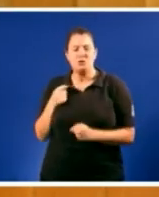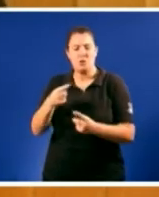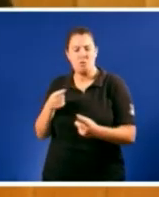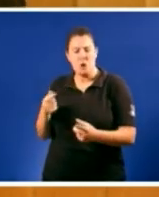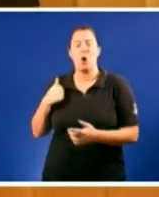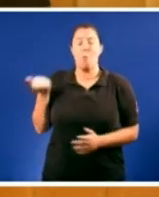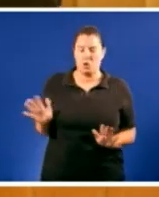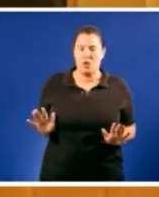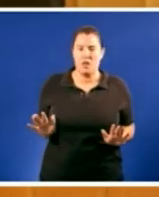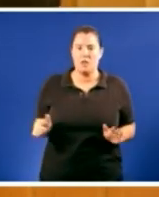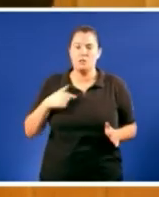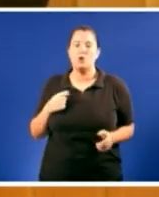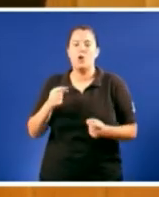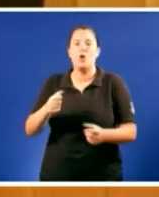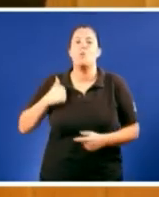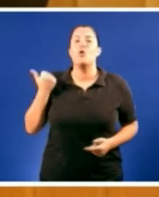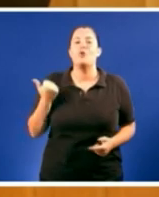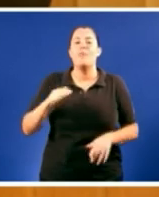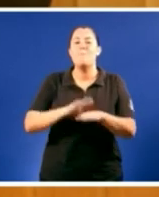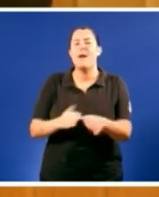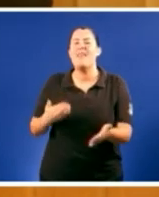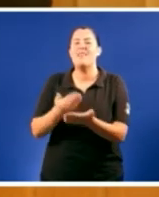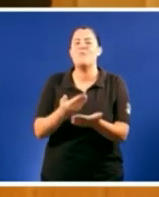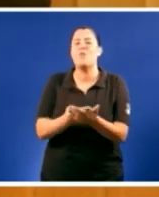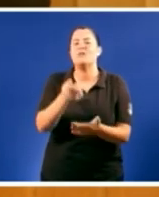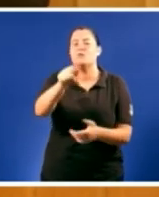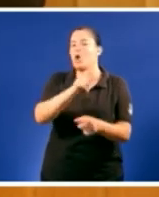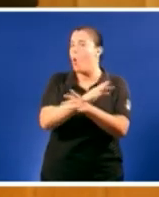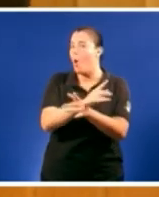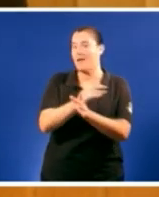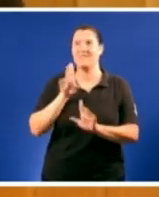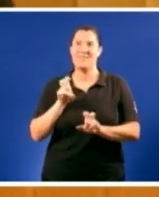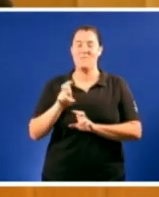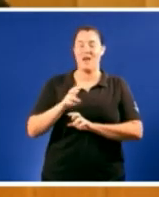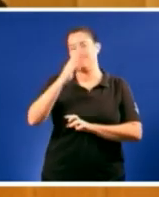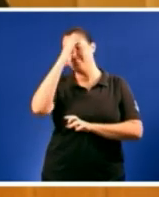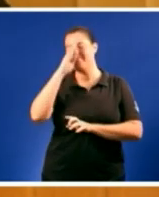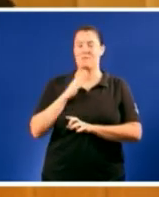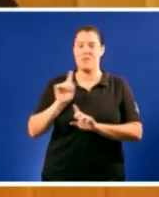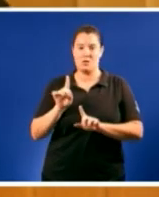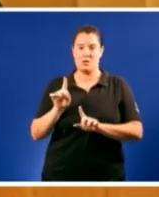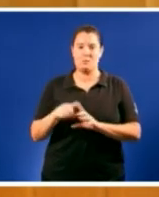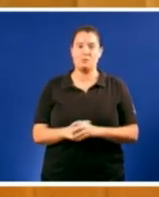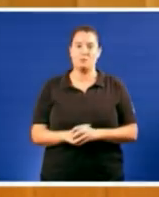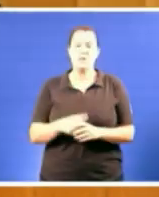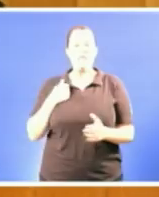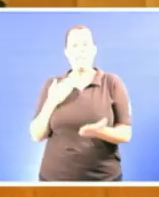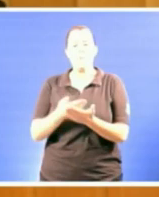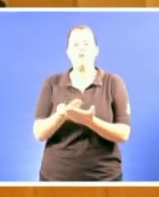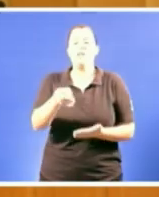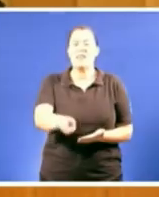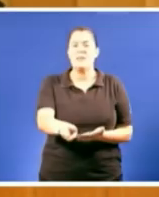vou darlle a oportunidade de demostrar que non xoga vostedes as apariencias e de paso se quere de demostrar tamén